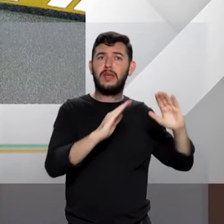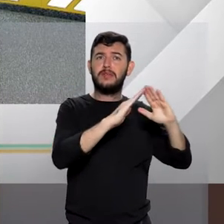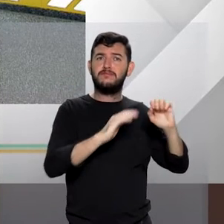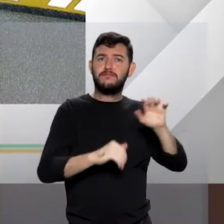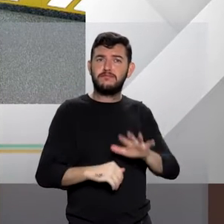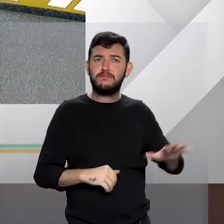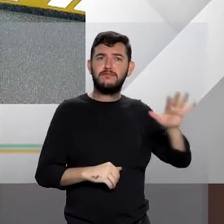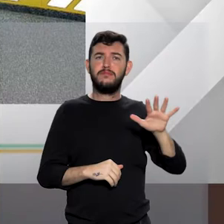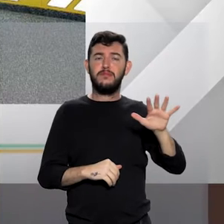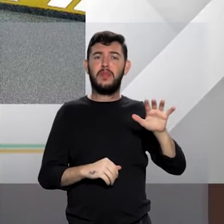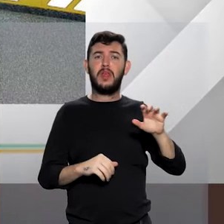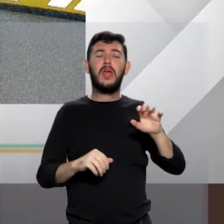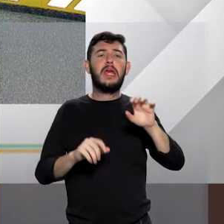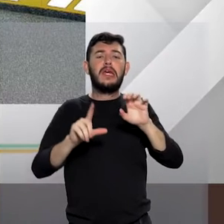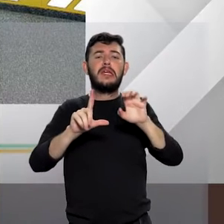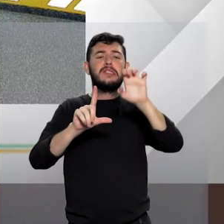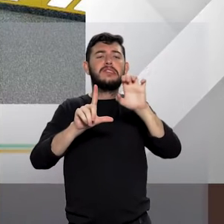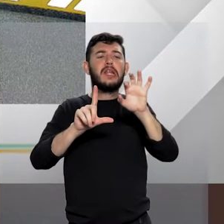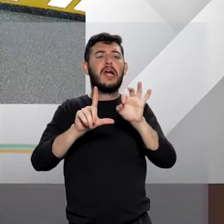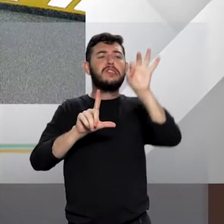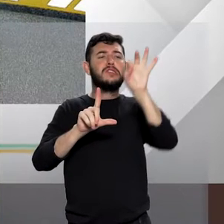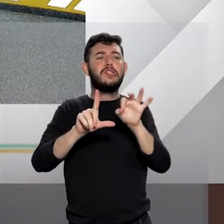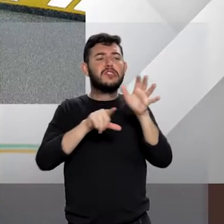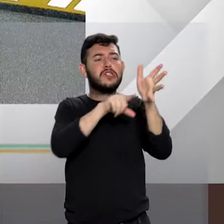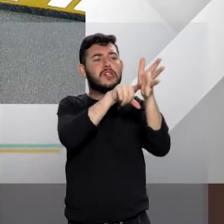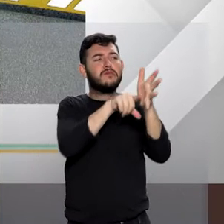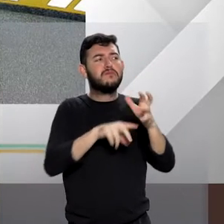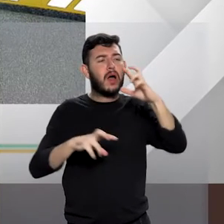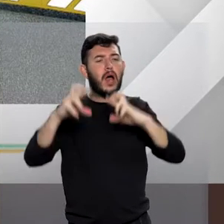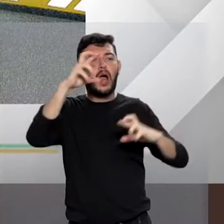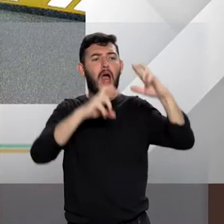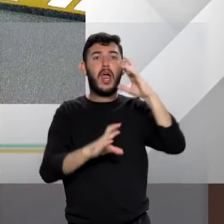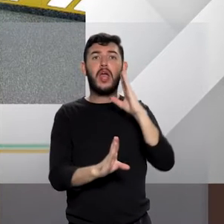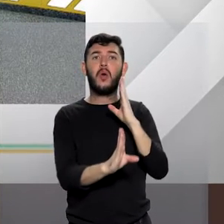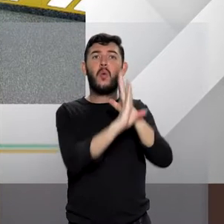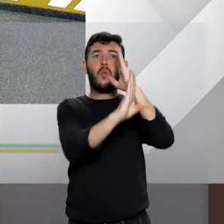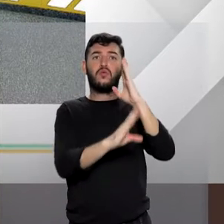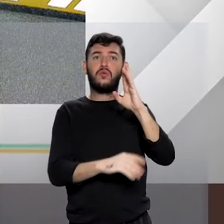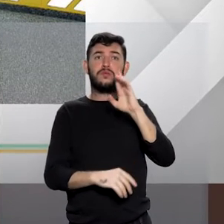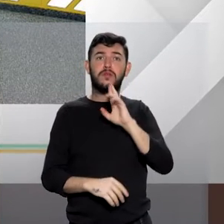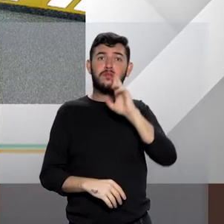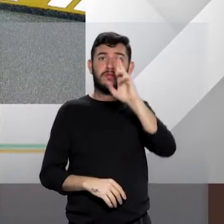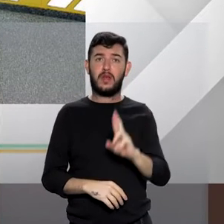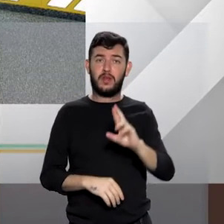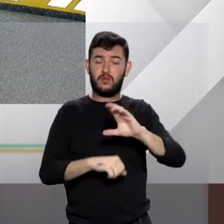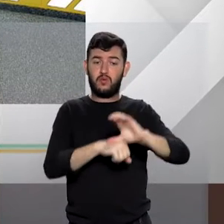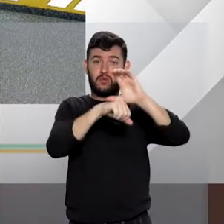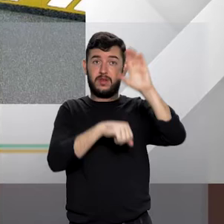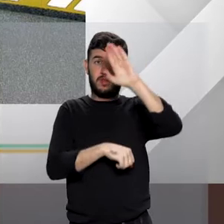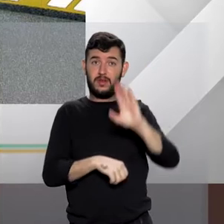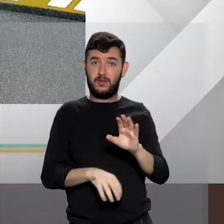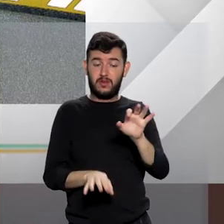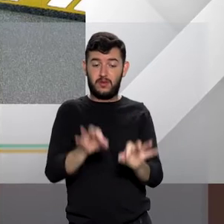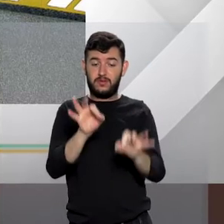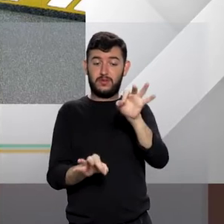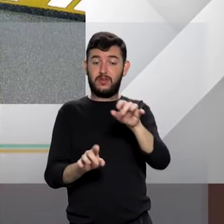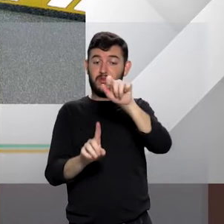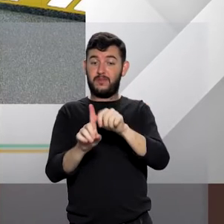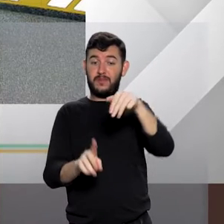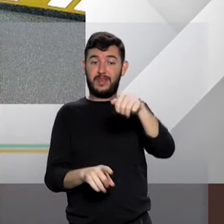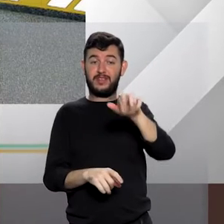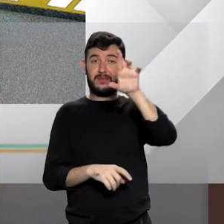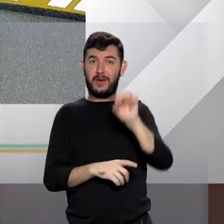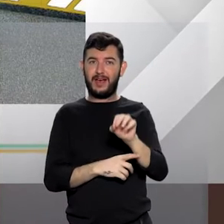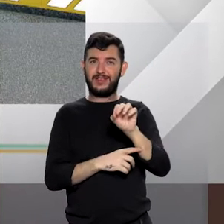monitoramento estatístico realizado pelo Conselho Nacional de Justiça por ocasião do Mês da Mulher, em março. Você vai